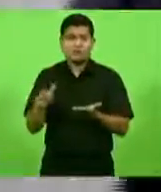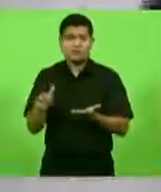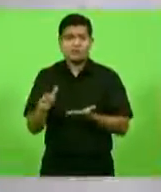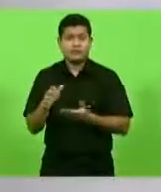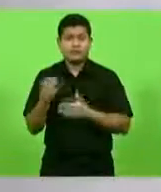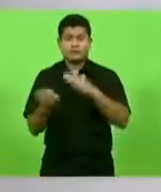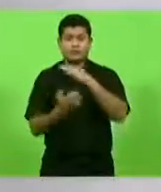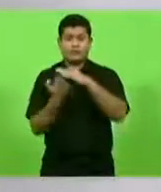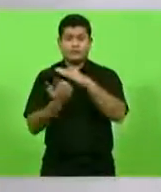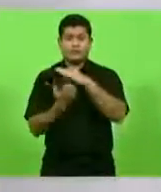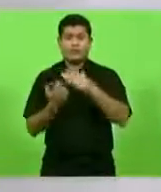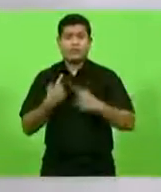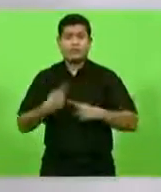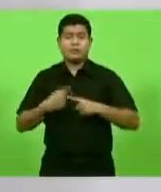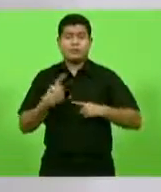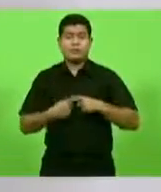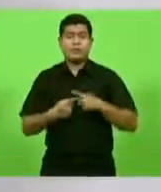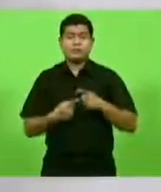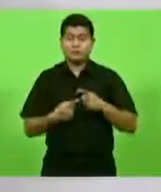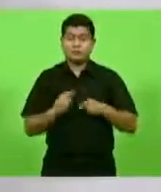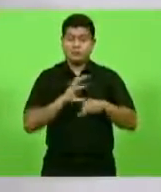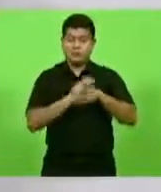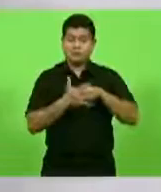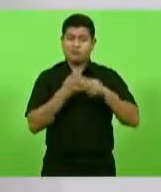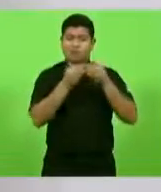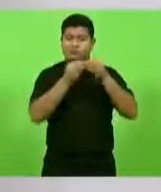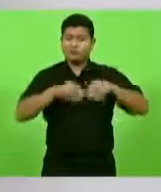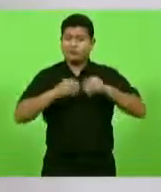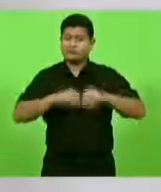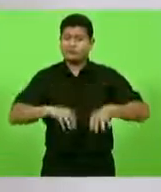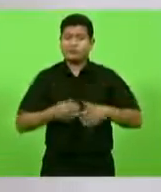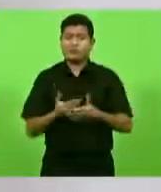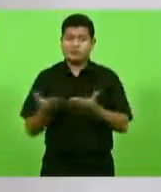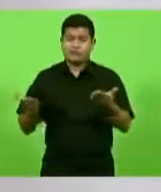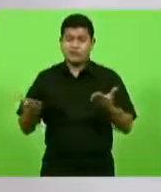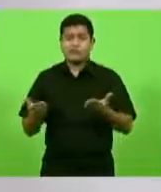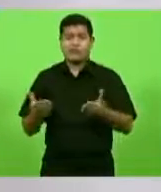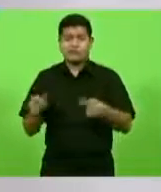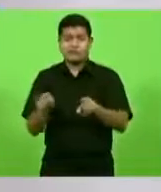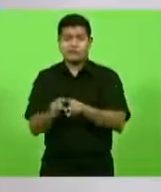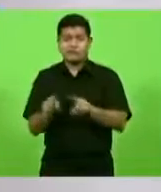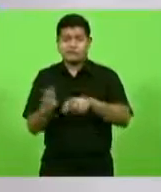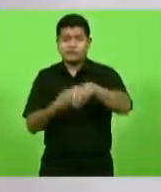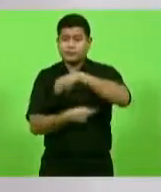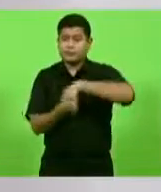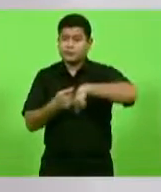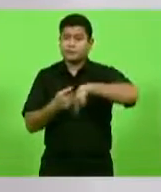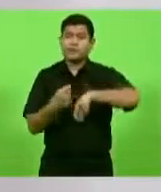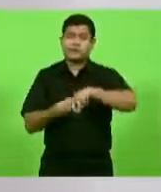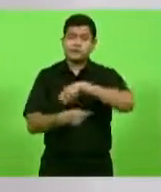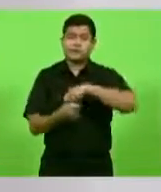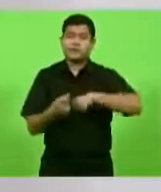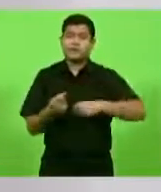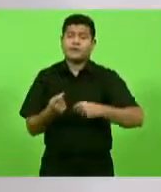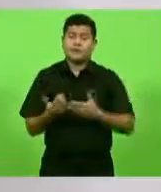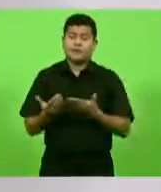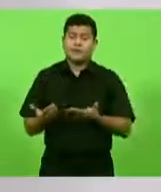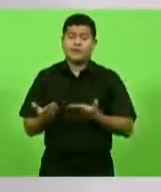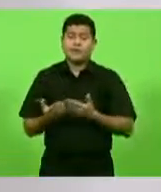estava levando além das pessoas, a nossa economia para a UTI.